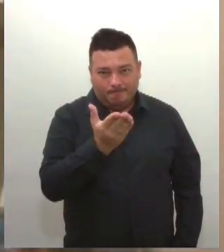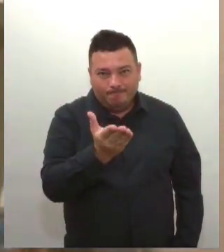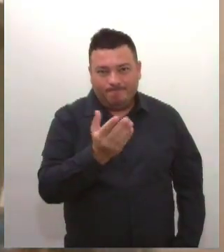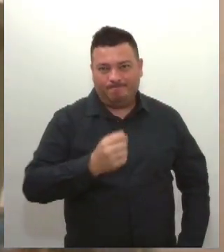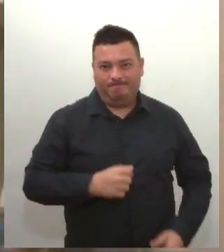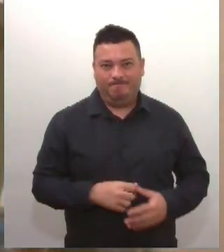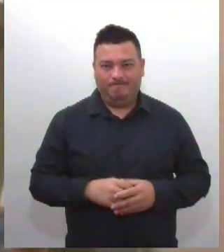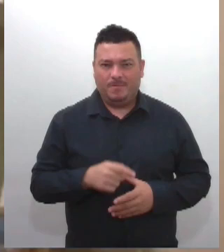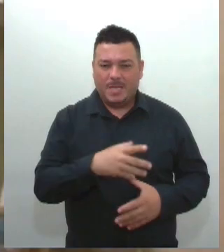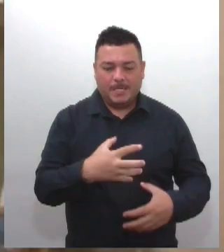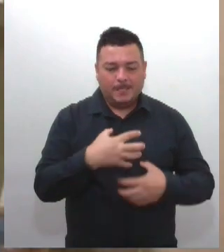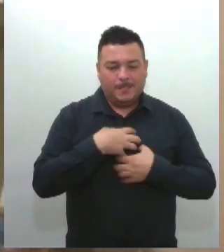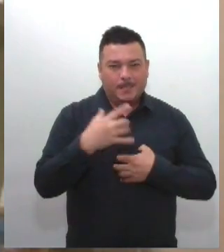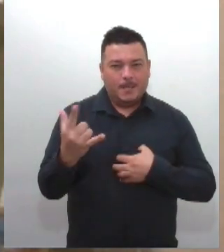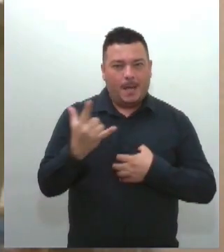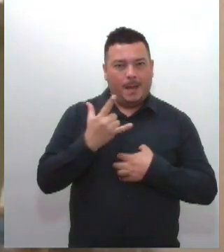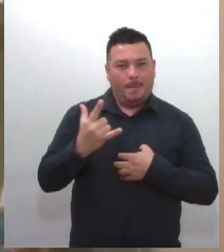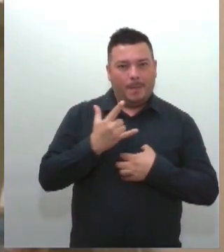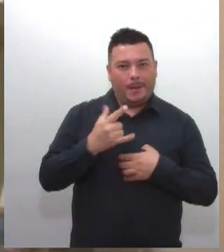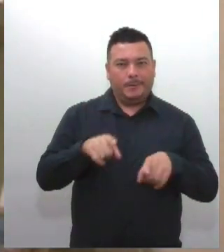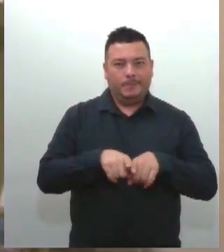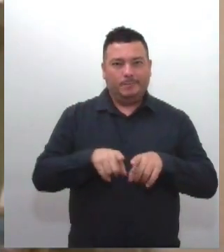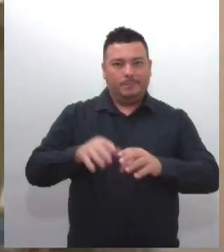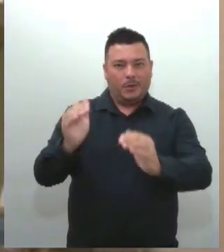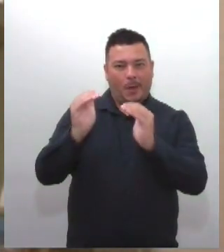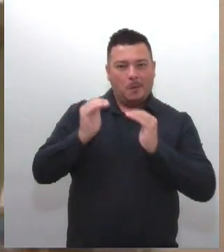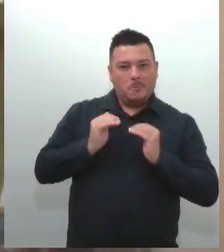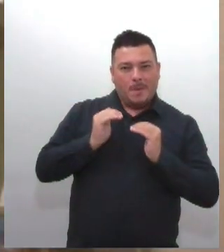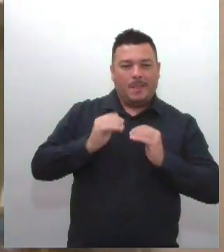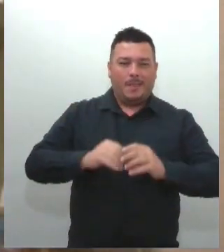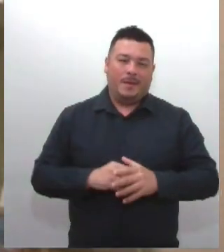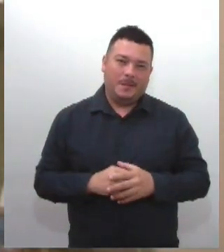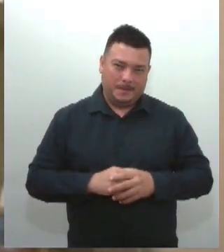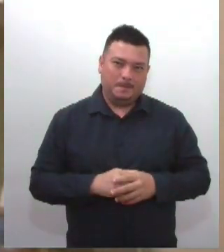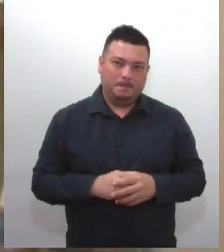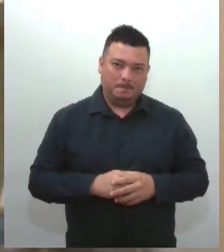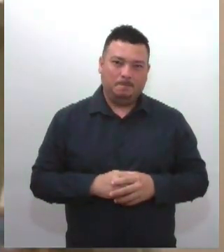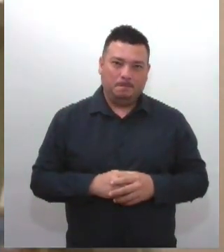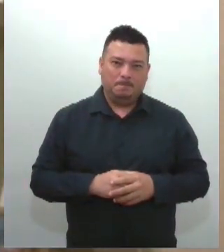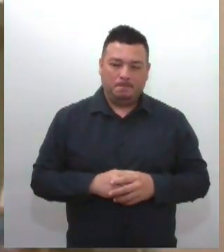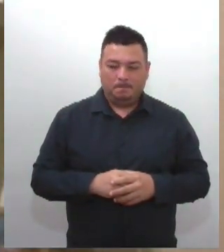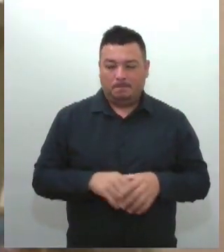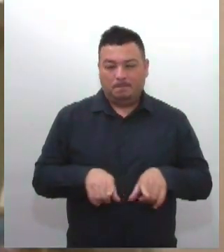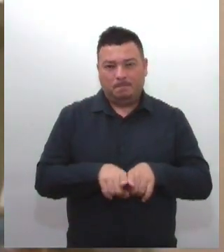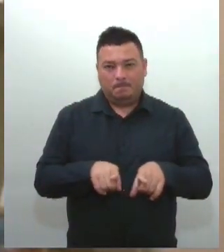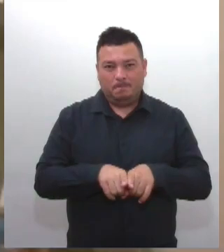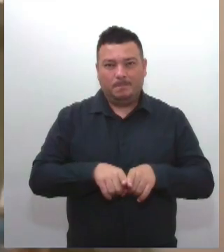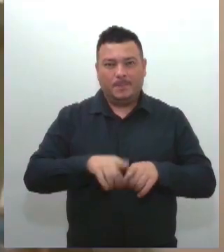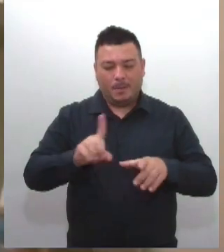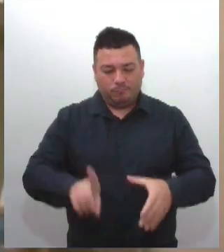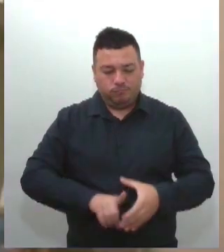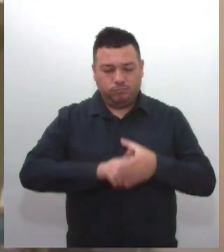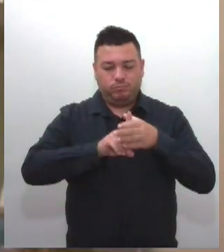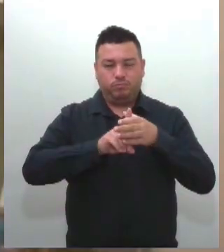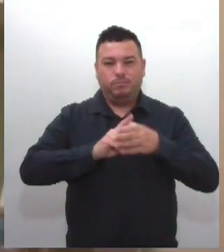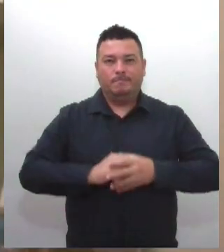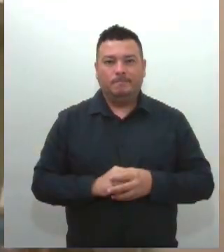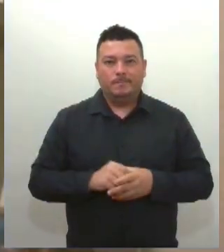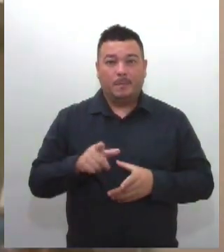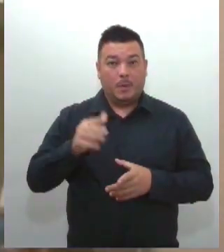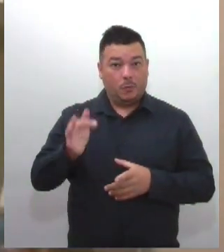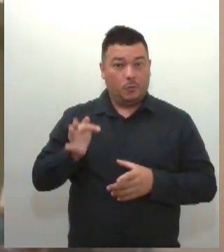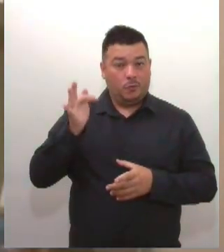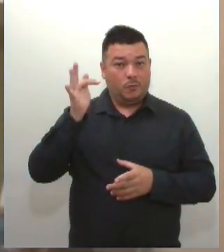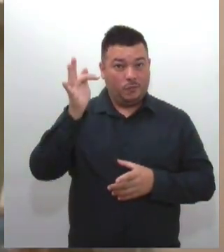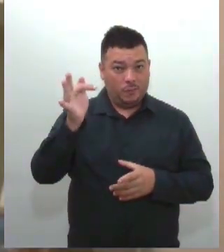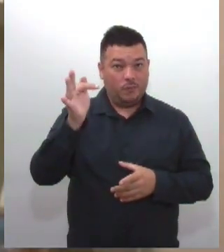amadas, mais respeitadas, mais acolhidas, para que no futuro tornem